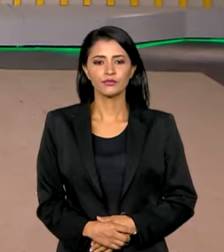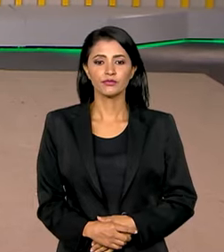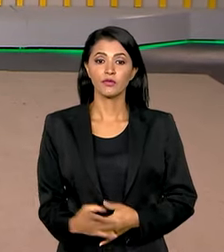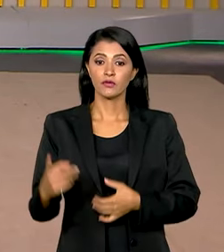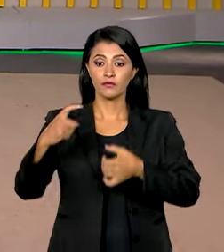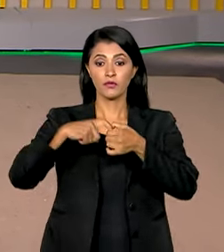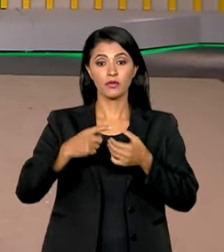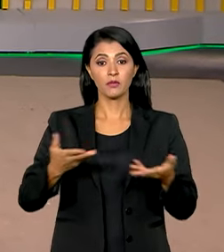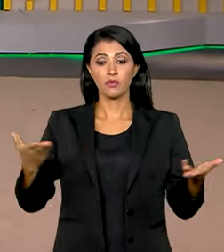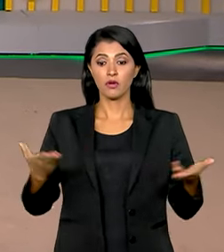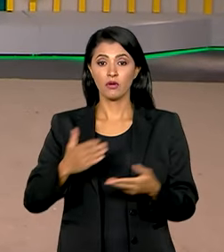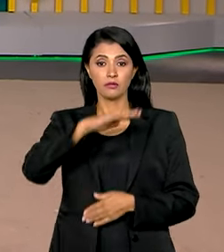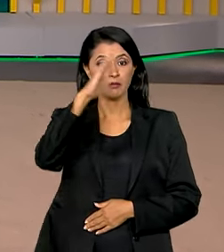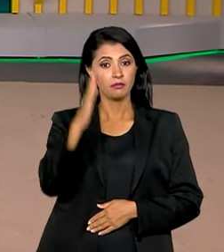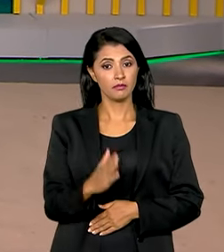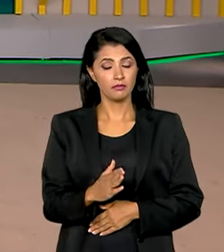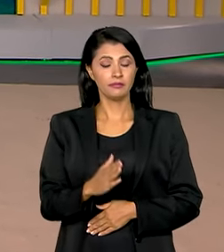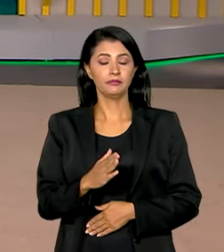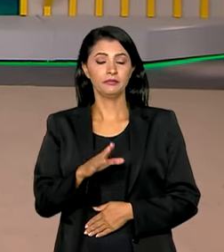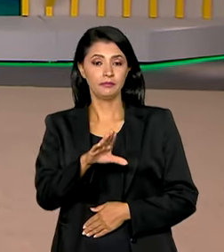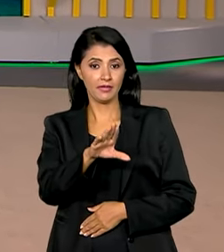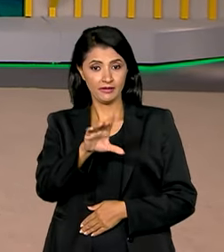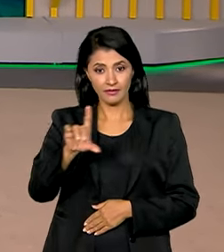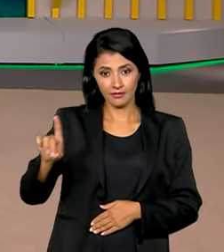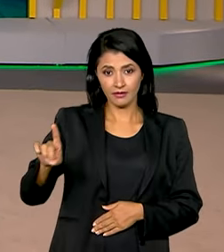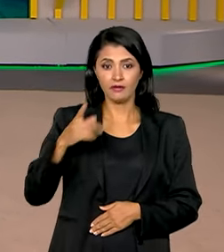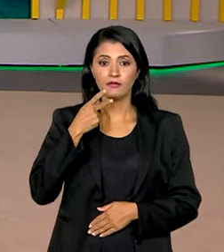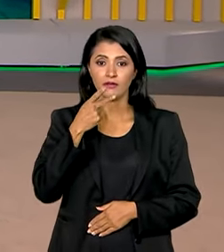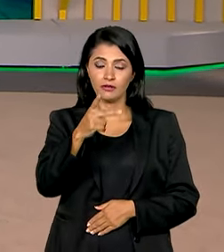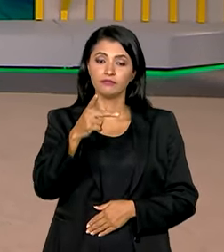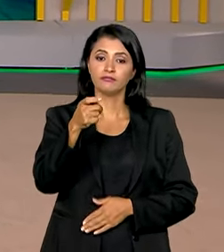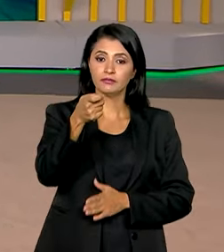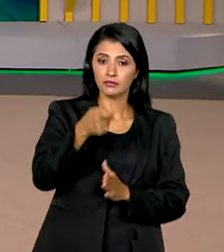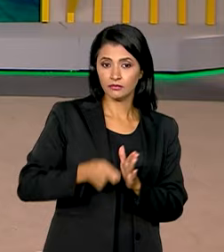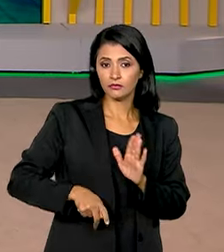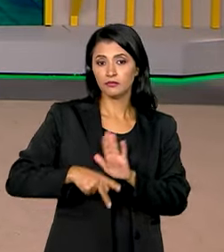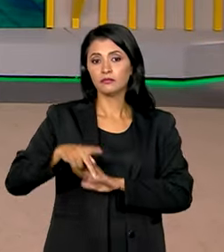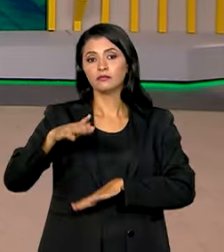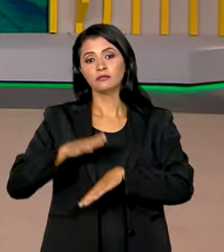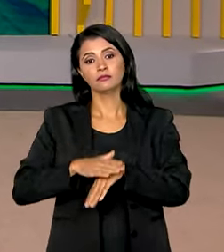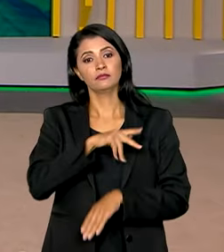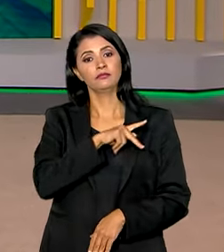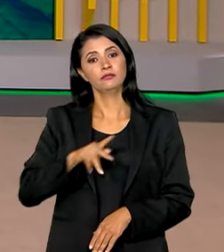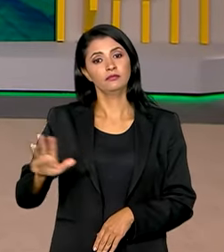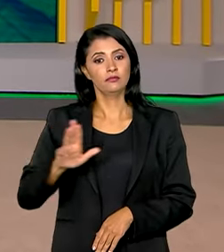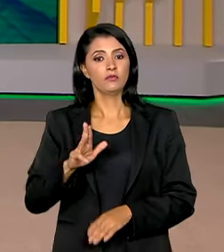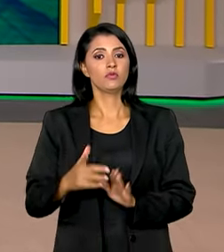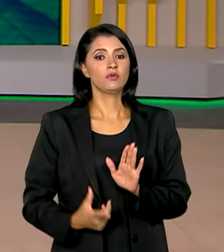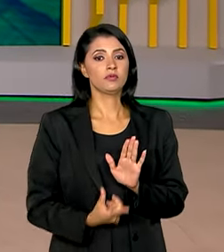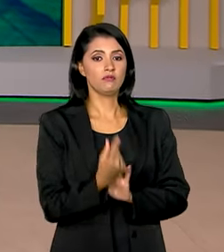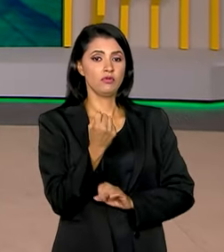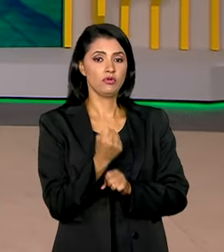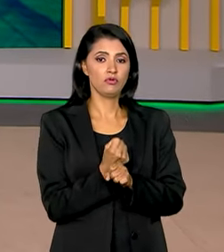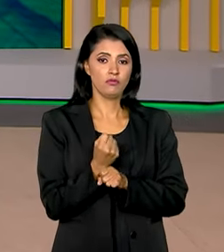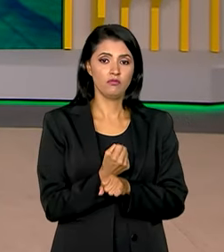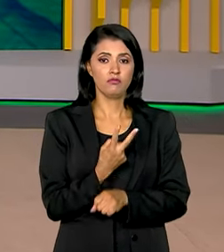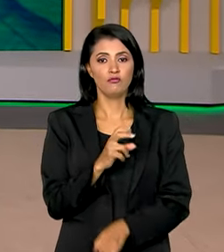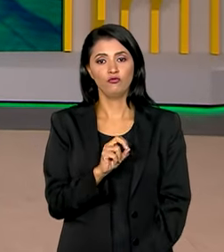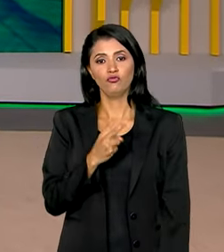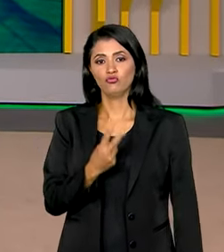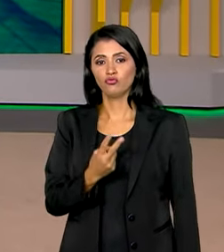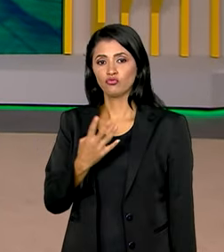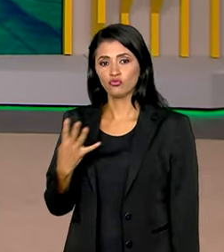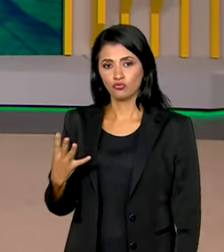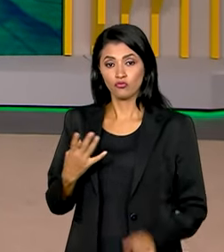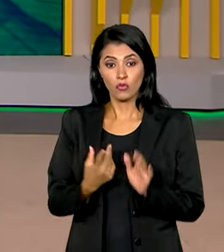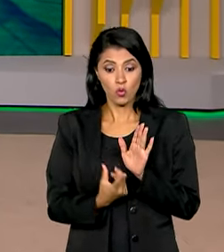Estamos de volta com o Brasil em Dia, falando aqui da sanção pelo presidente Lula do orçamento de 2024. O orçamento